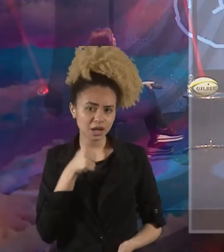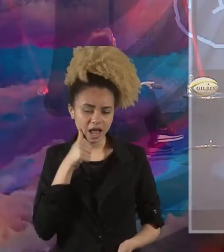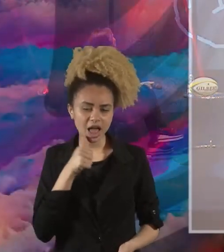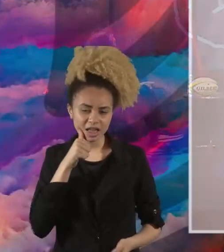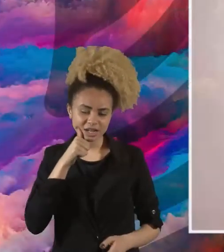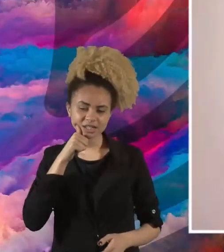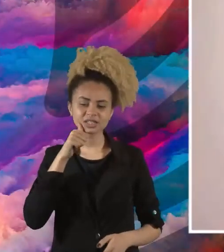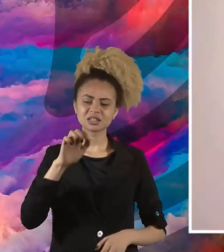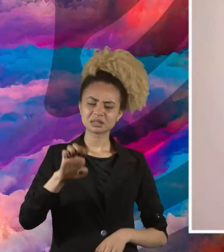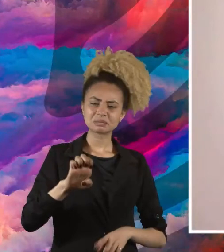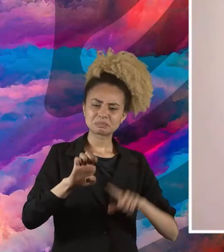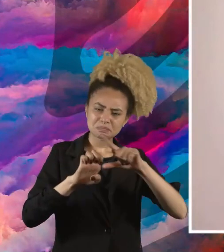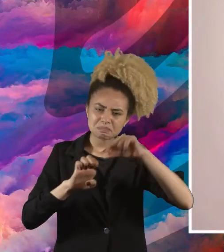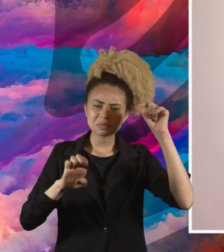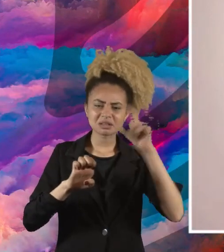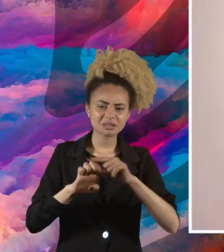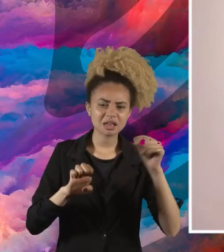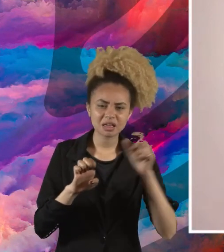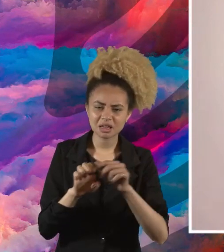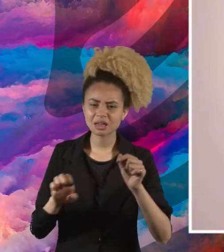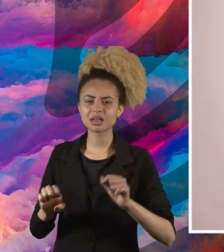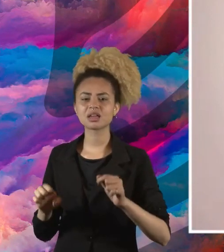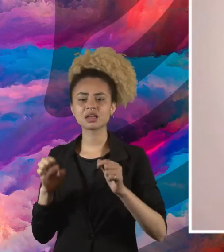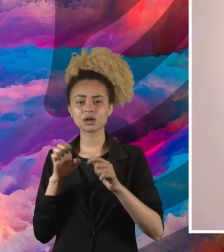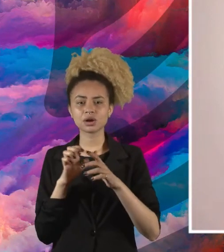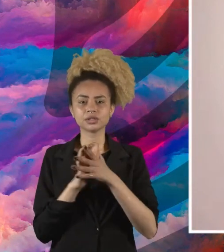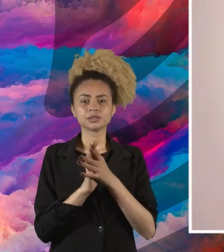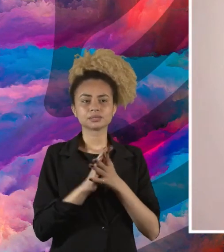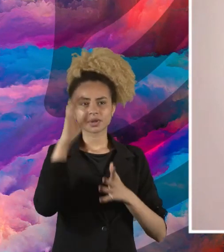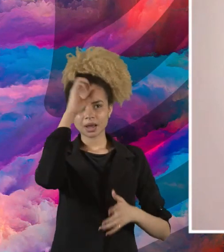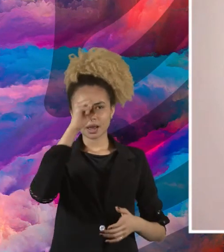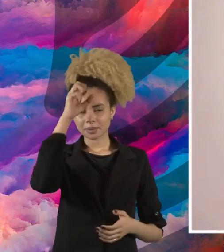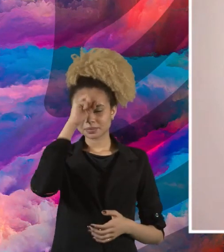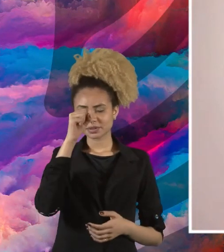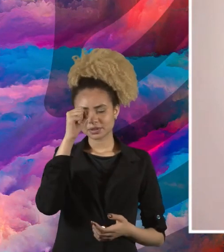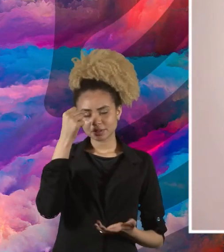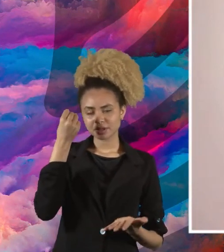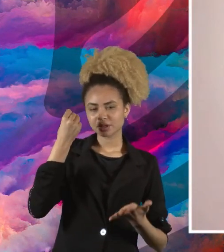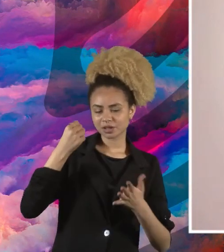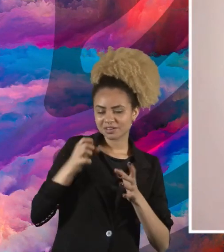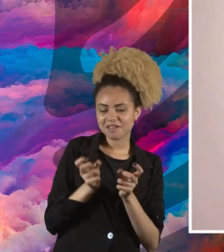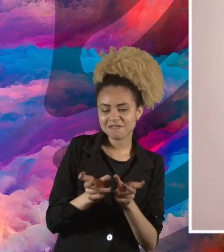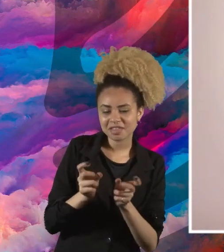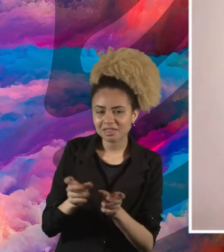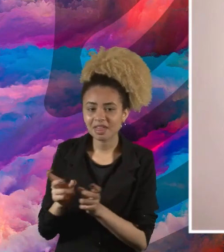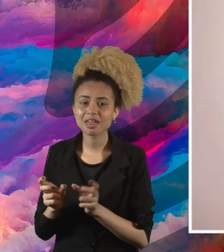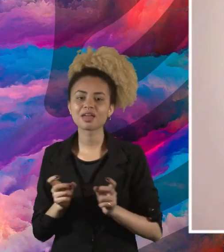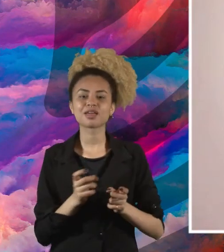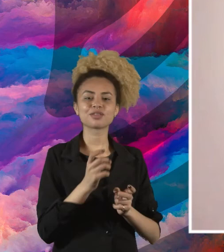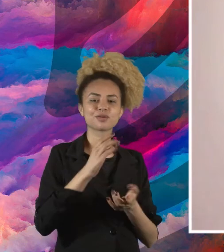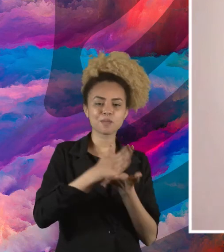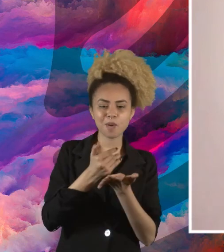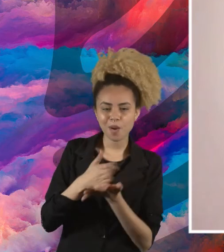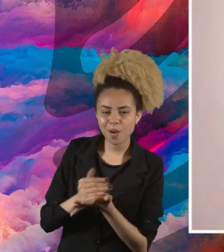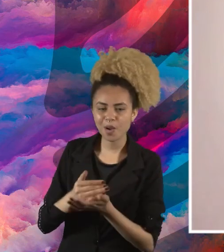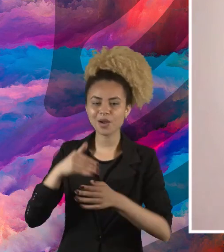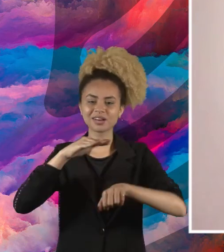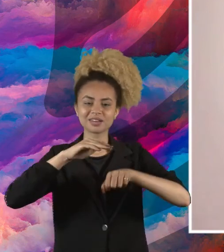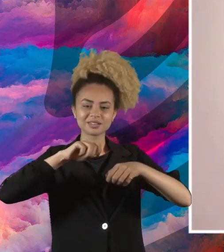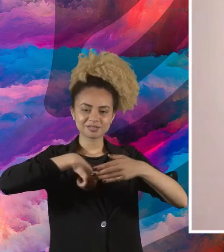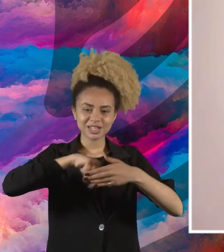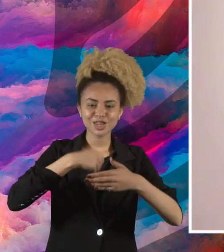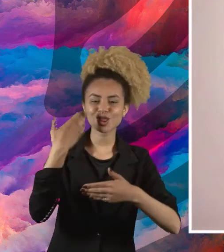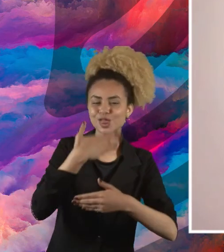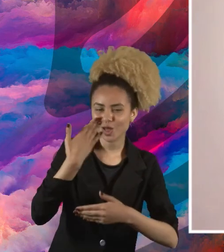empreenderam já de muito tempo, a subsistência delas foi empreender. Então, foi vendendo bolo, foi fazendo doce,